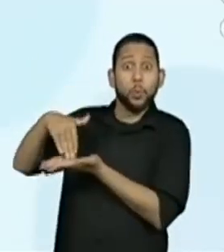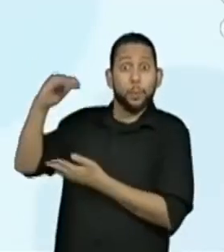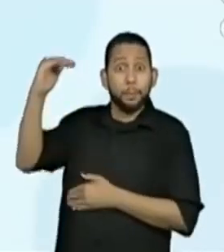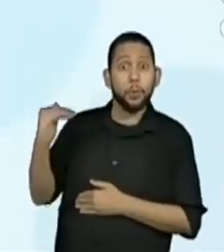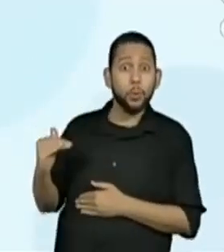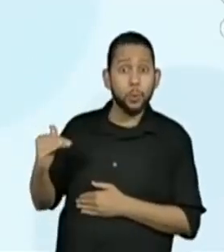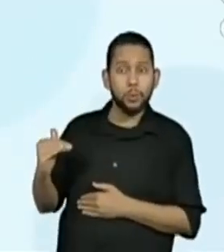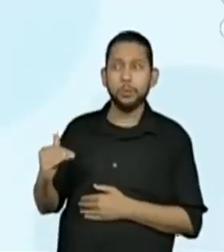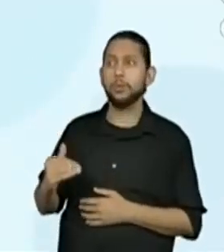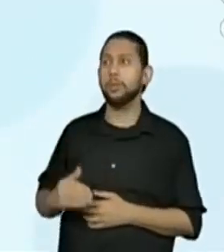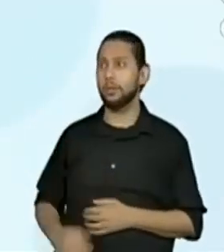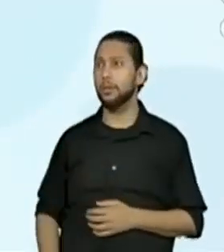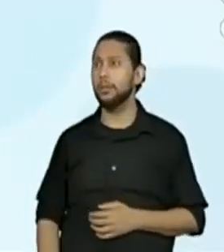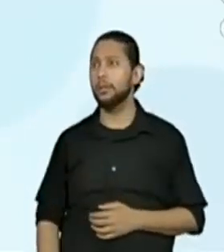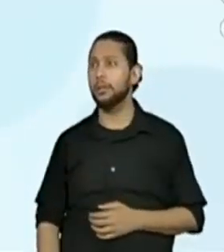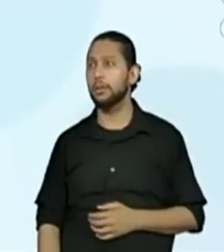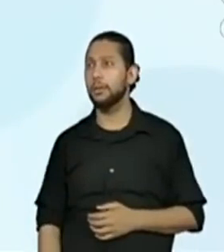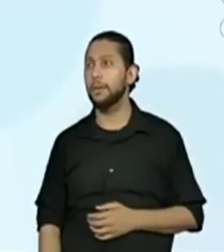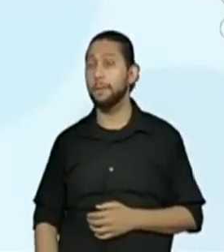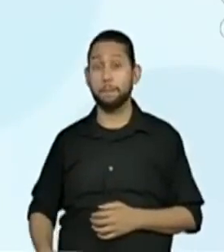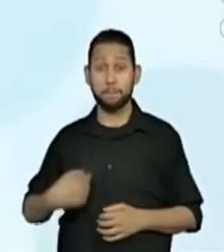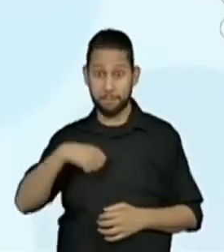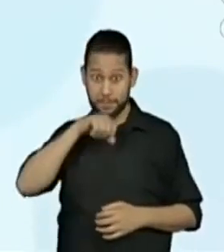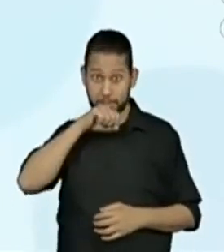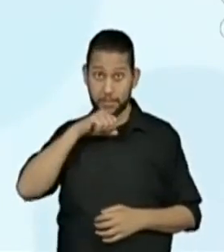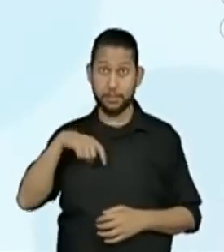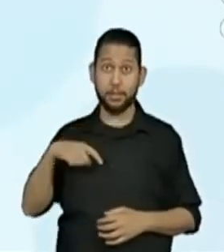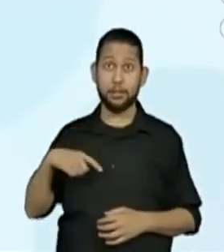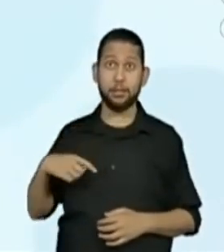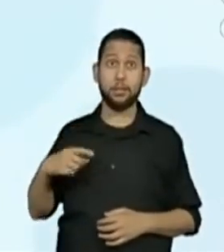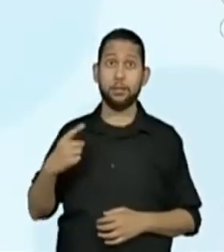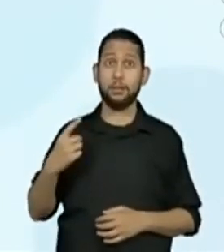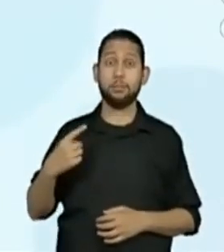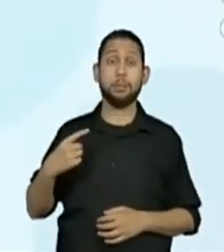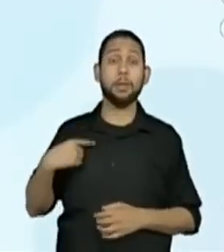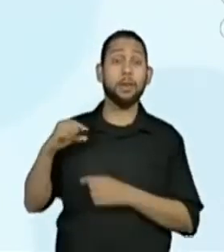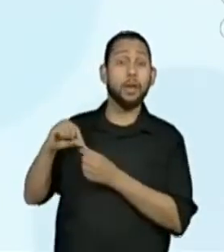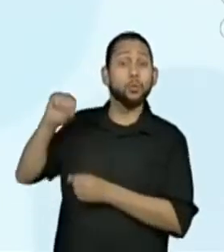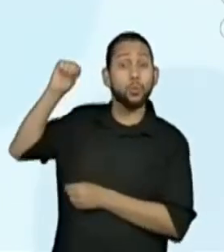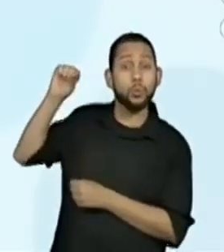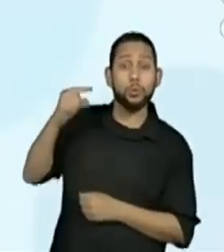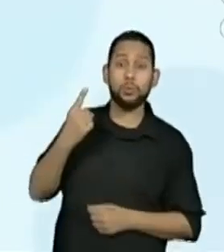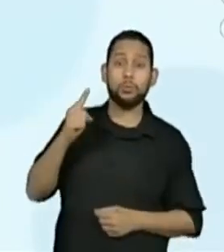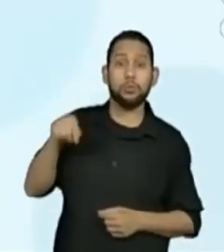Minha mãe tem 1,70. Bom, 1,70.